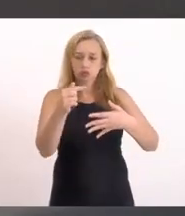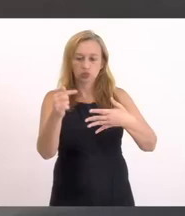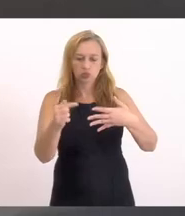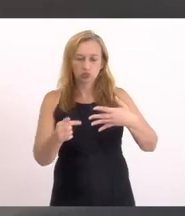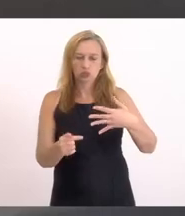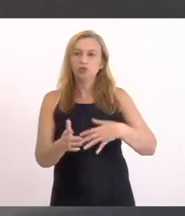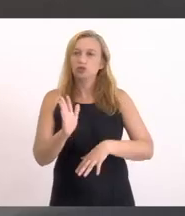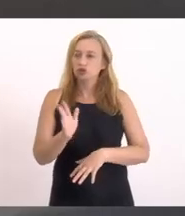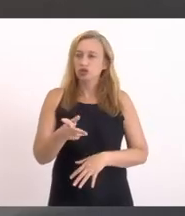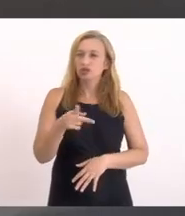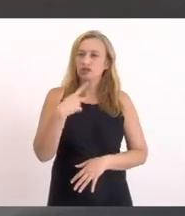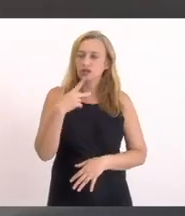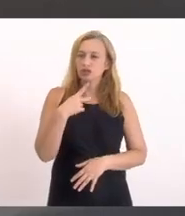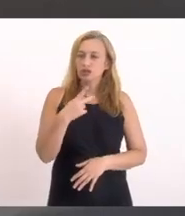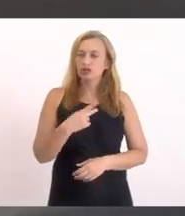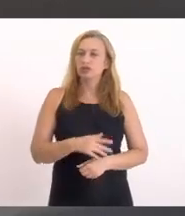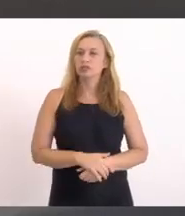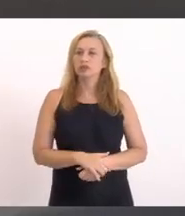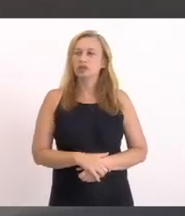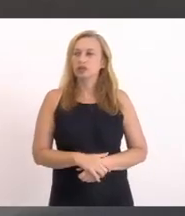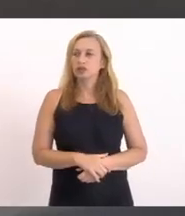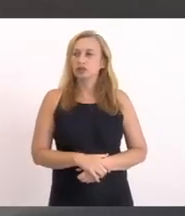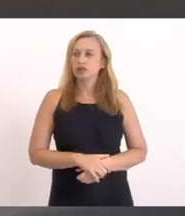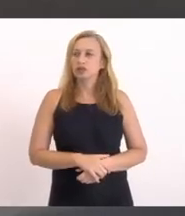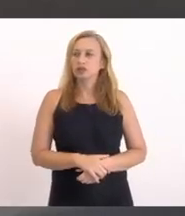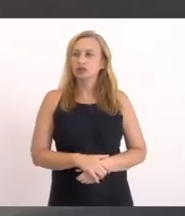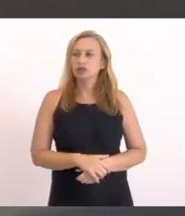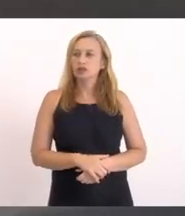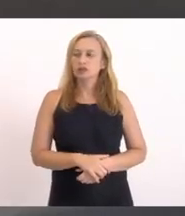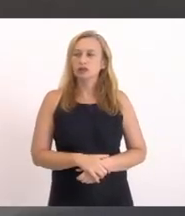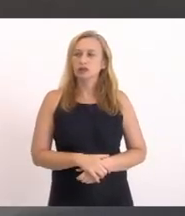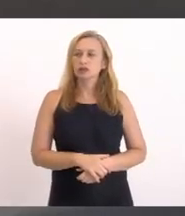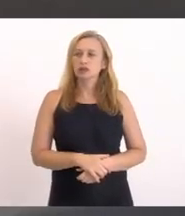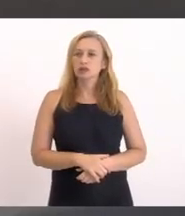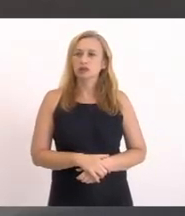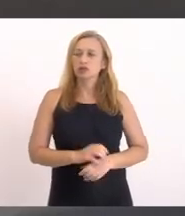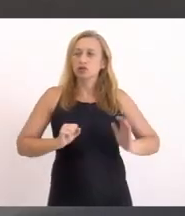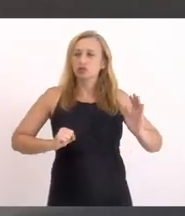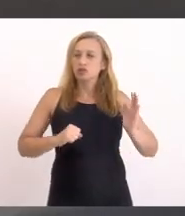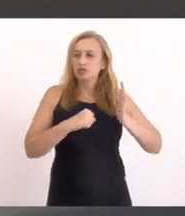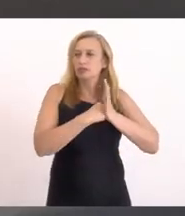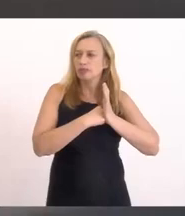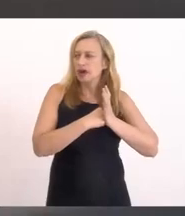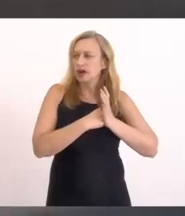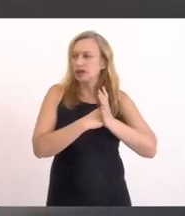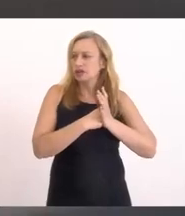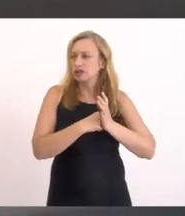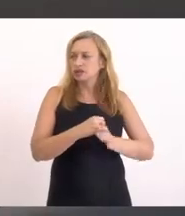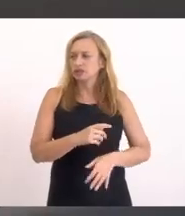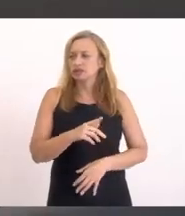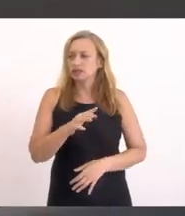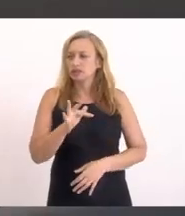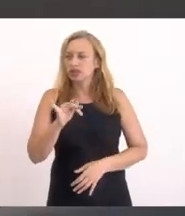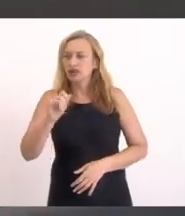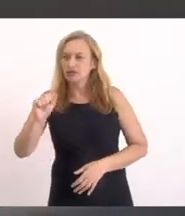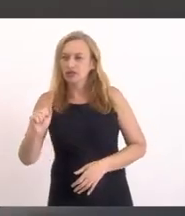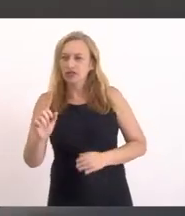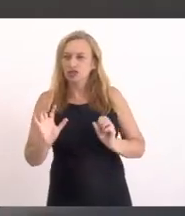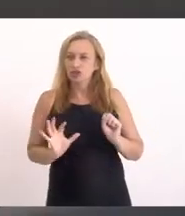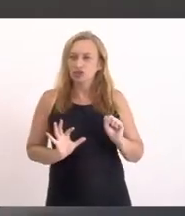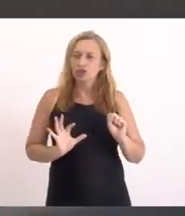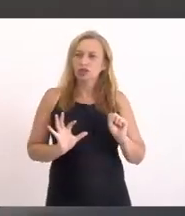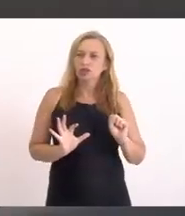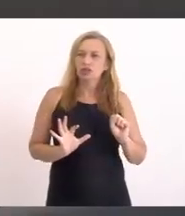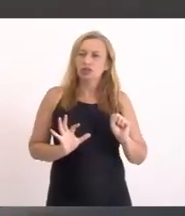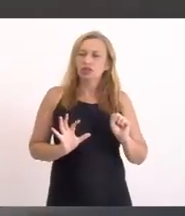Que nós fizemos E o impacto Da faixa De proteção Da lagoa